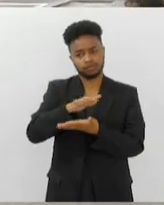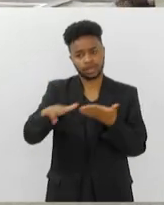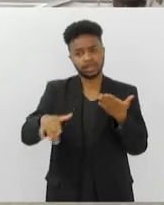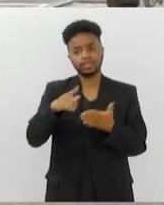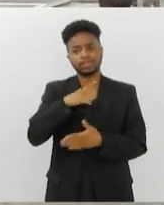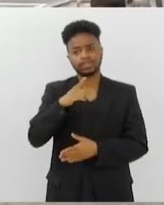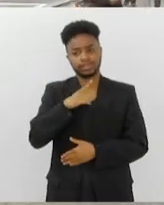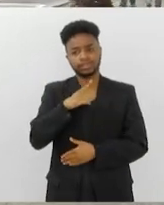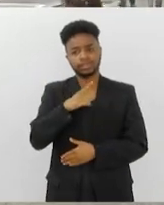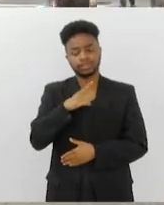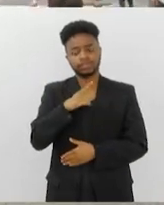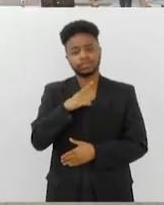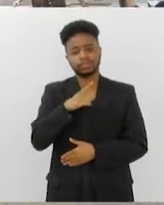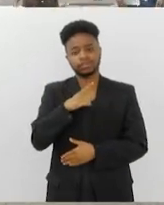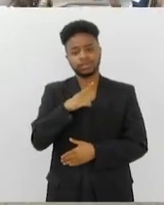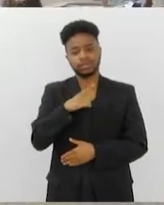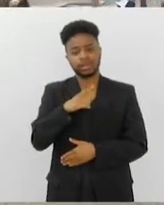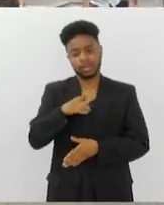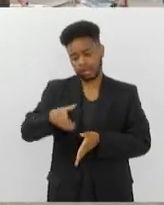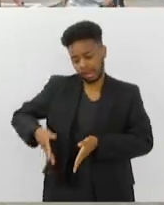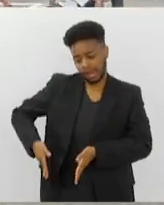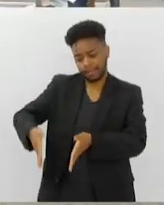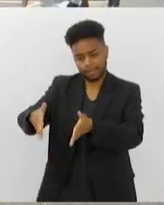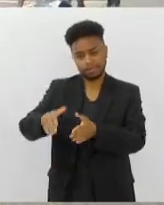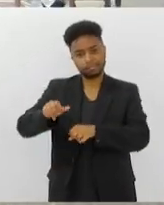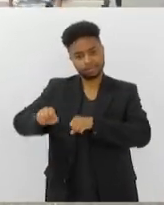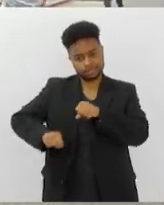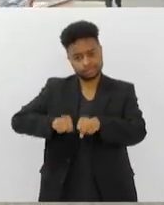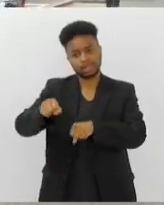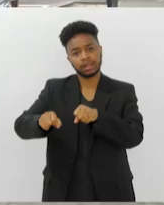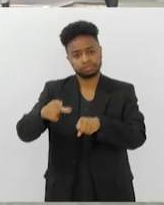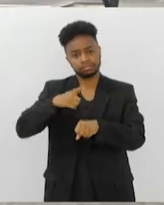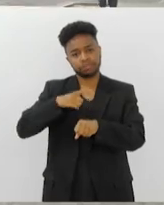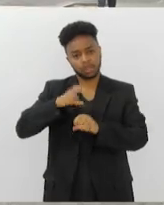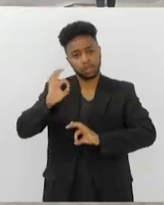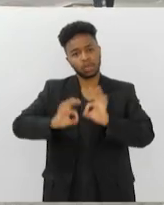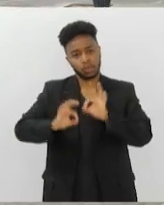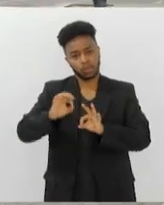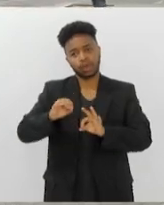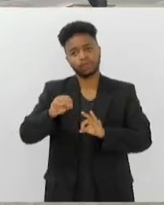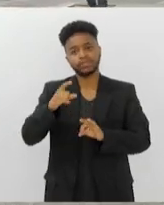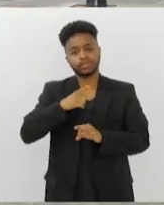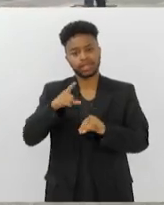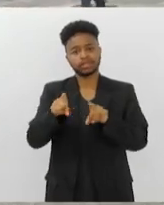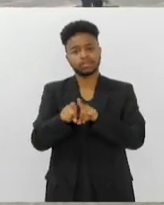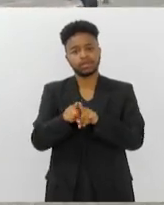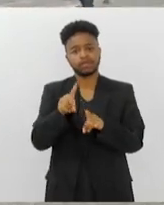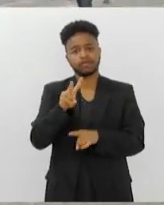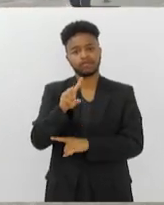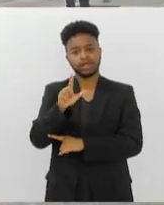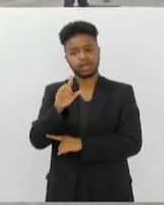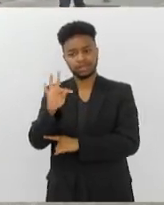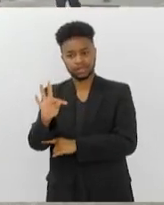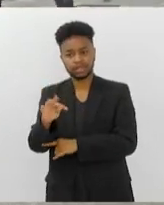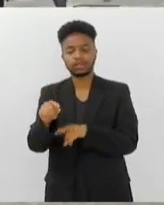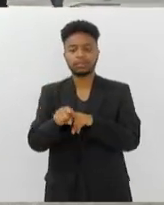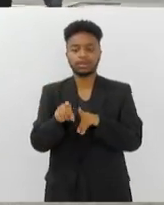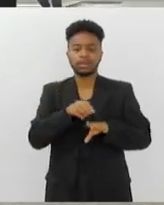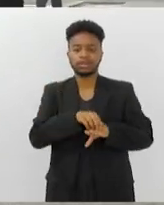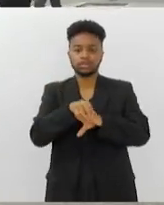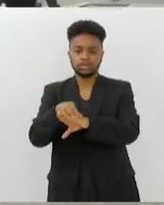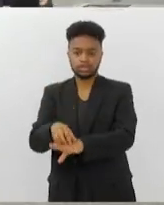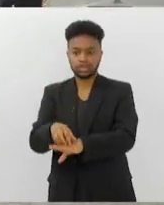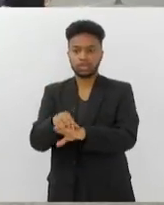uma ciclovia bem feita atrás, na Avenida Rio Branco. Tem um VLT, que é um meio de transporte de